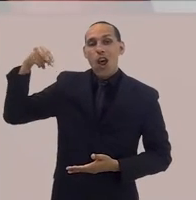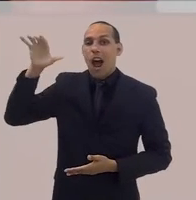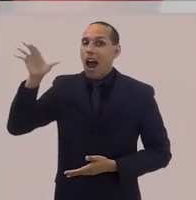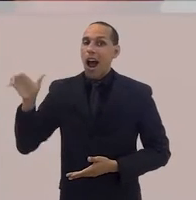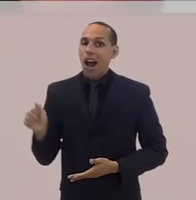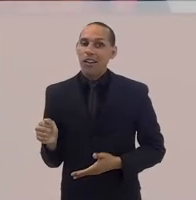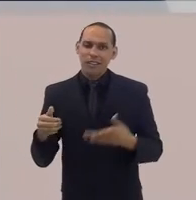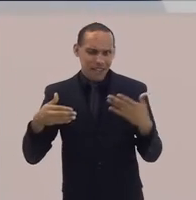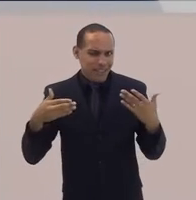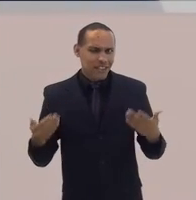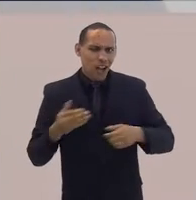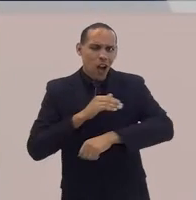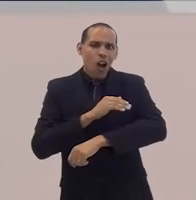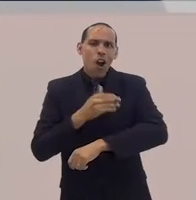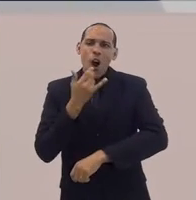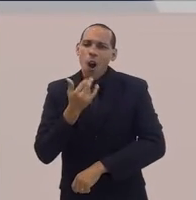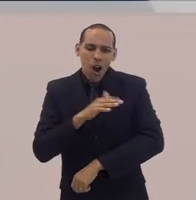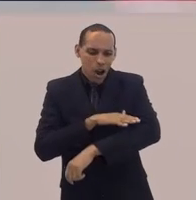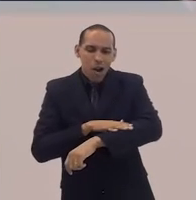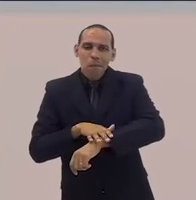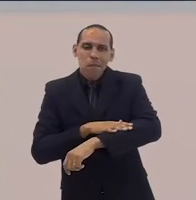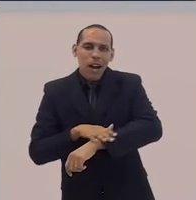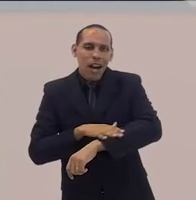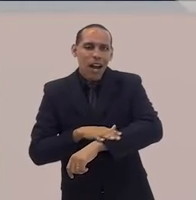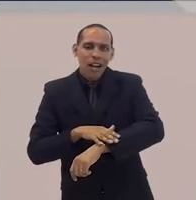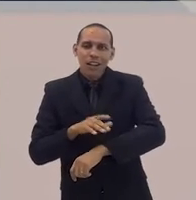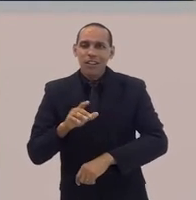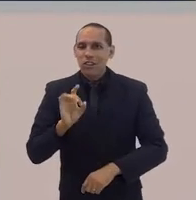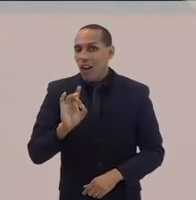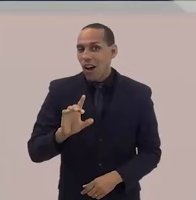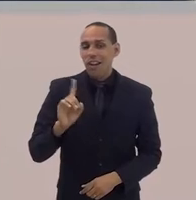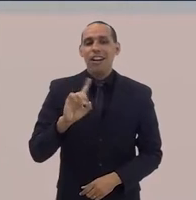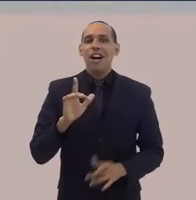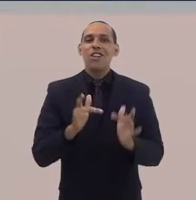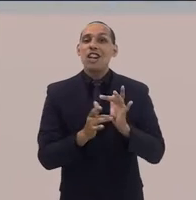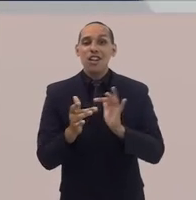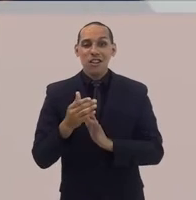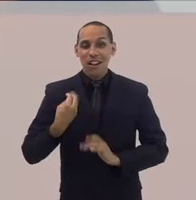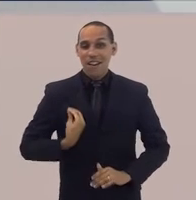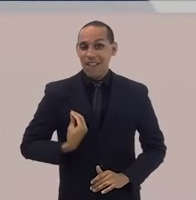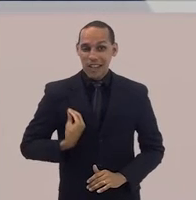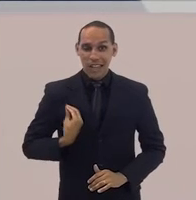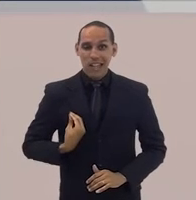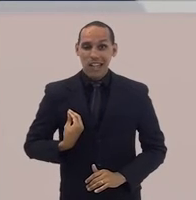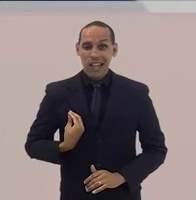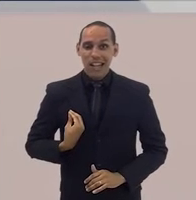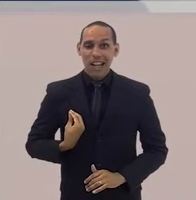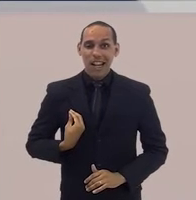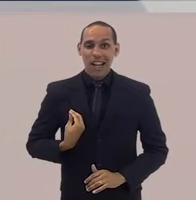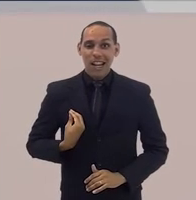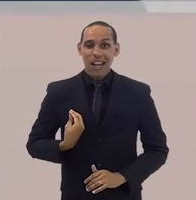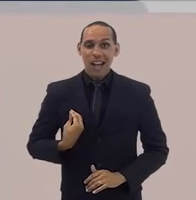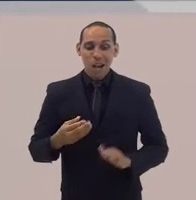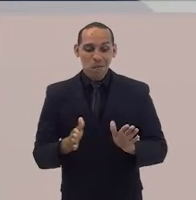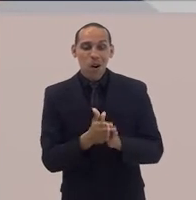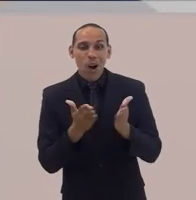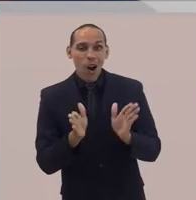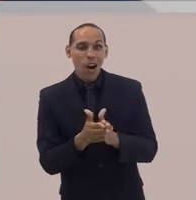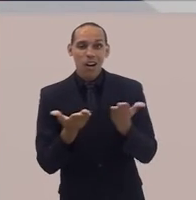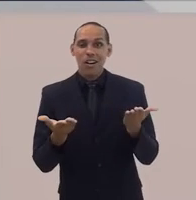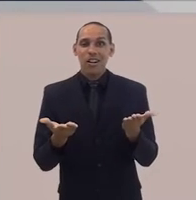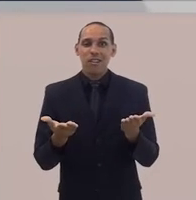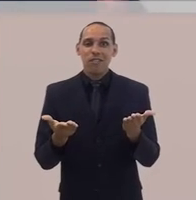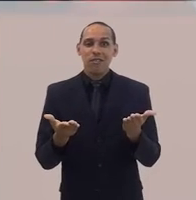pele, você colocou muito bem na sua pergunta. A condição de vida de Jesus, de um homem